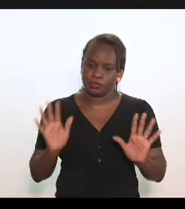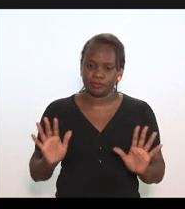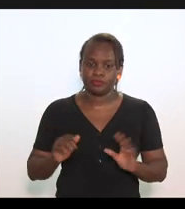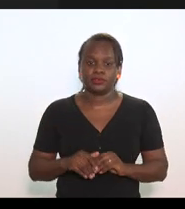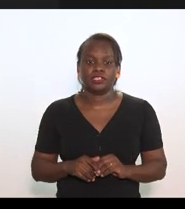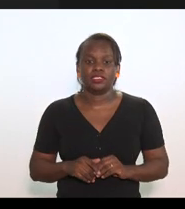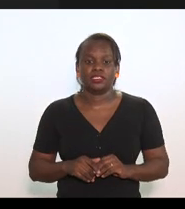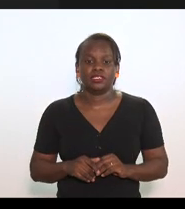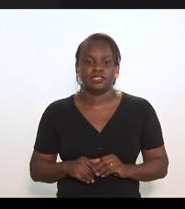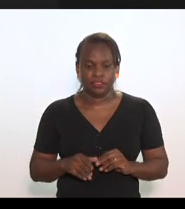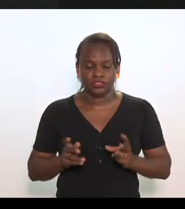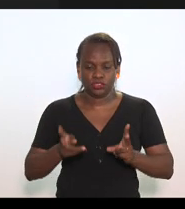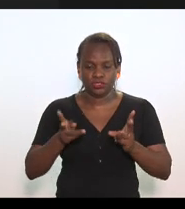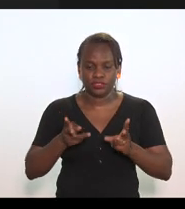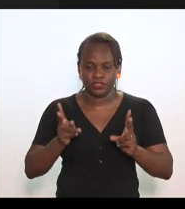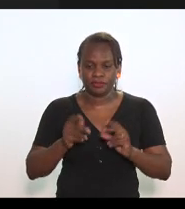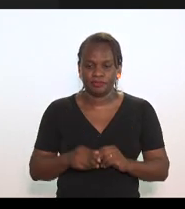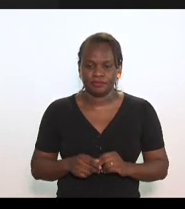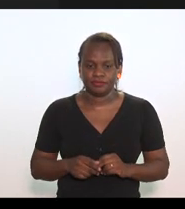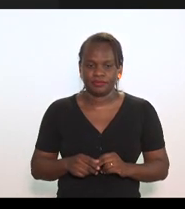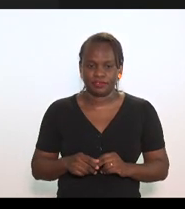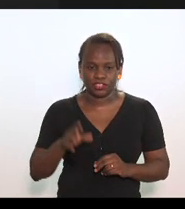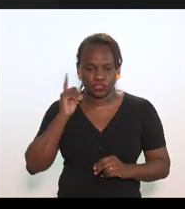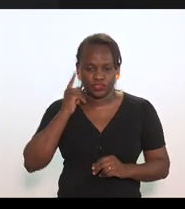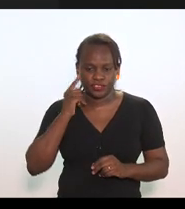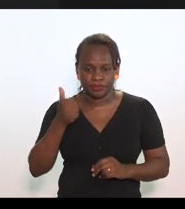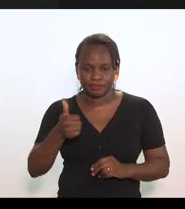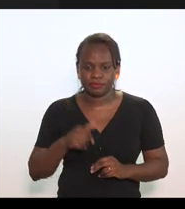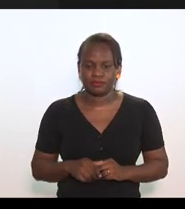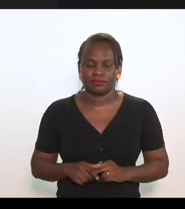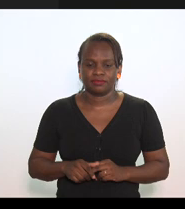continua continua estamos lhe ouvindo